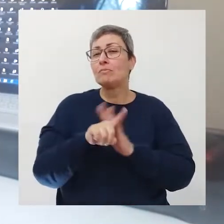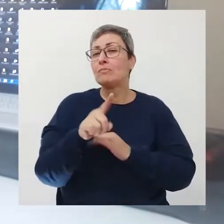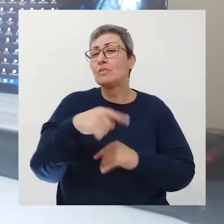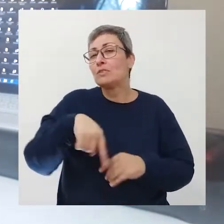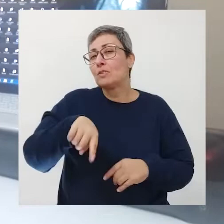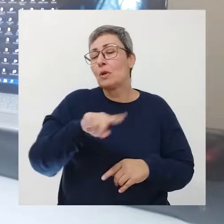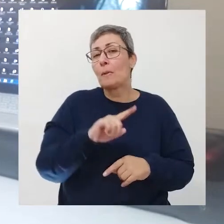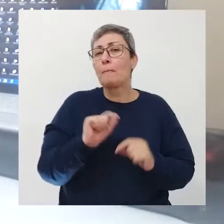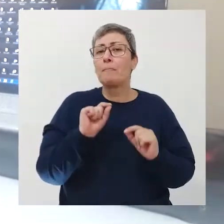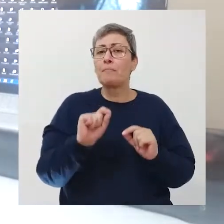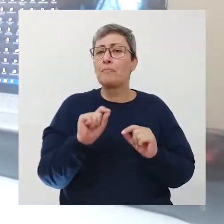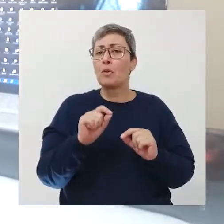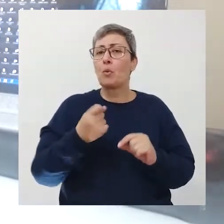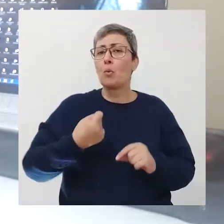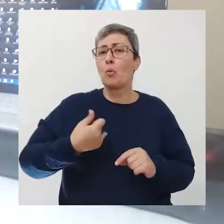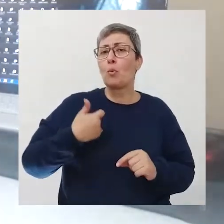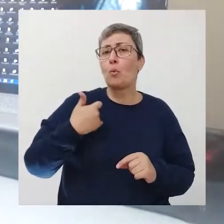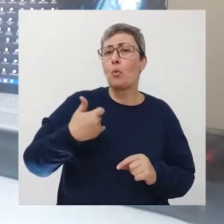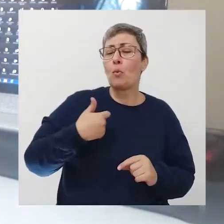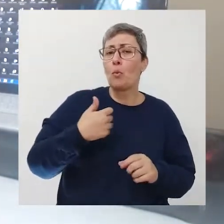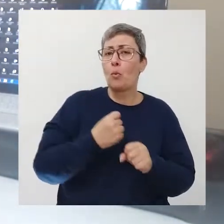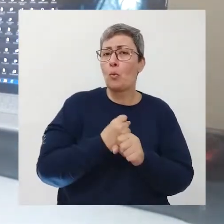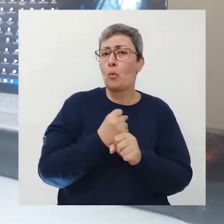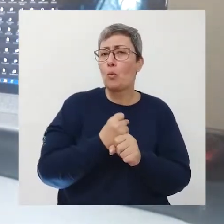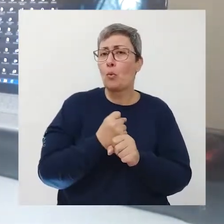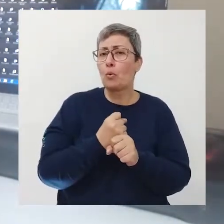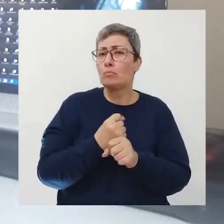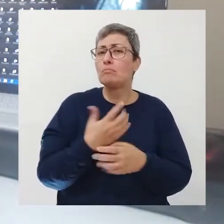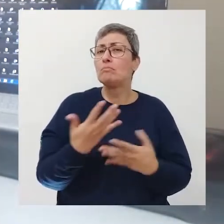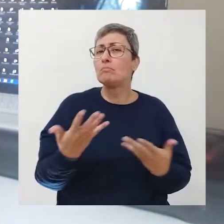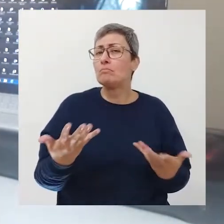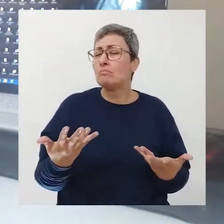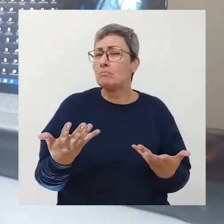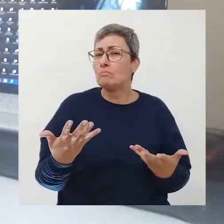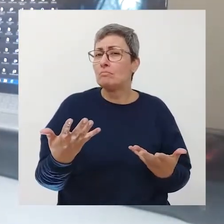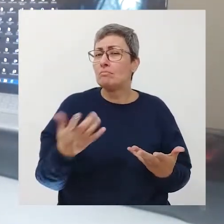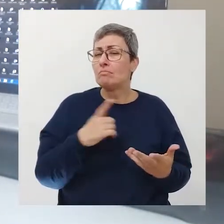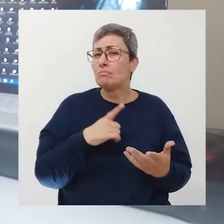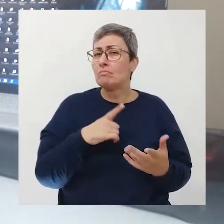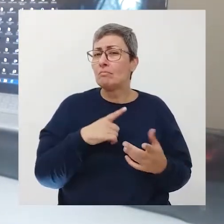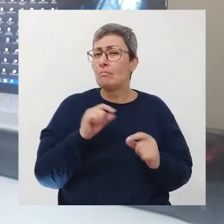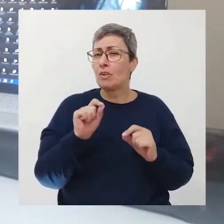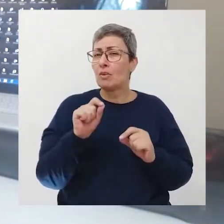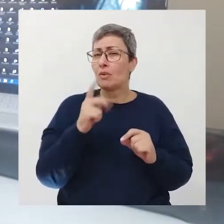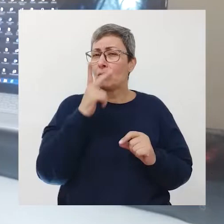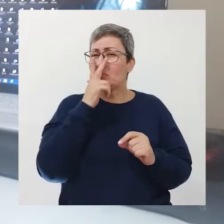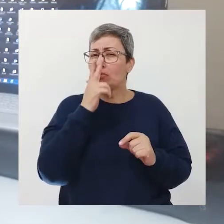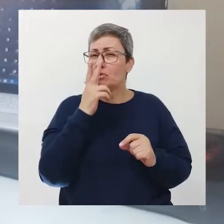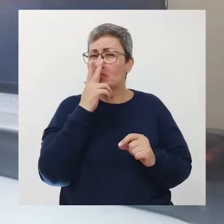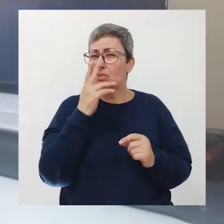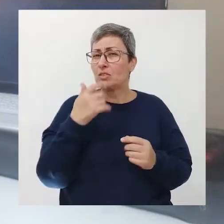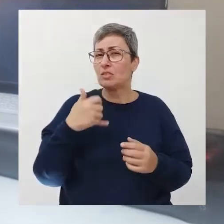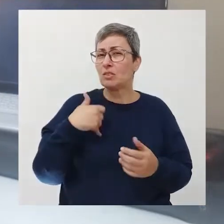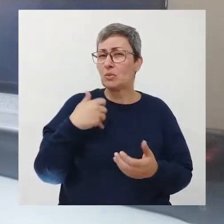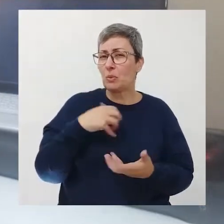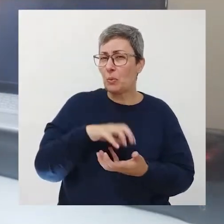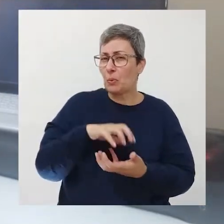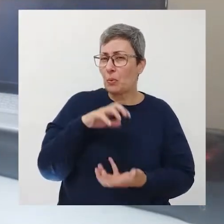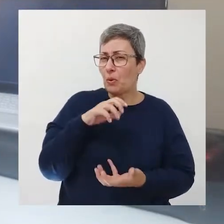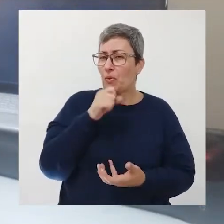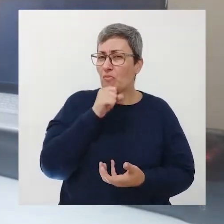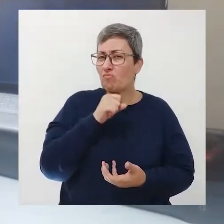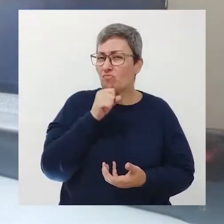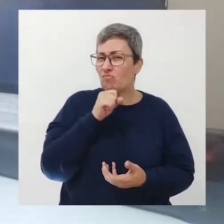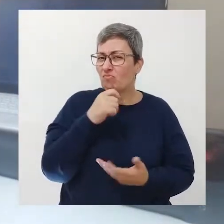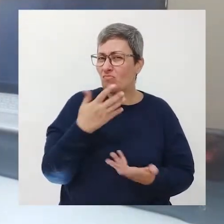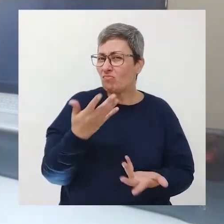uma pergunta para vocês Quantos anos você tem? Você se acha velho